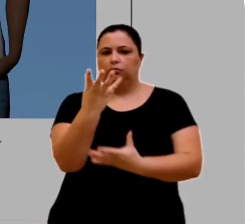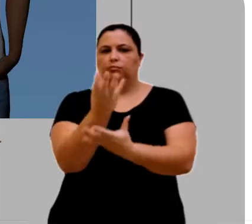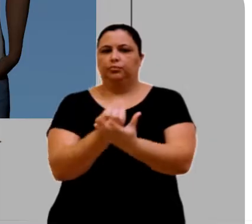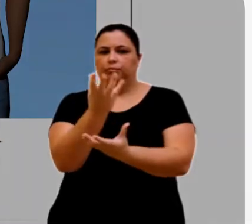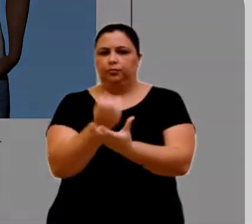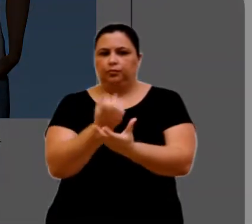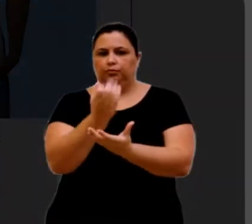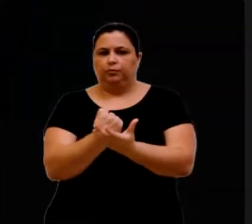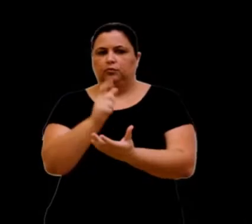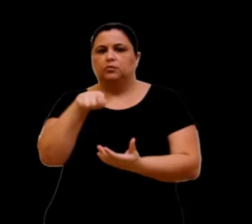dos sinais desejados.